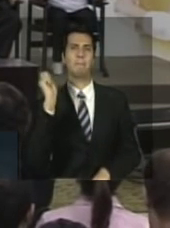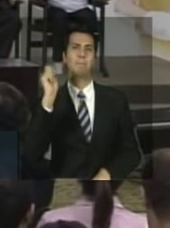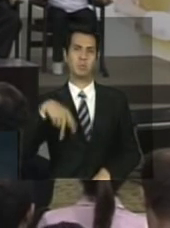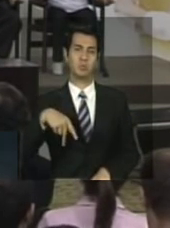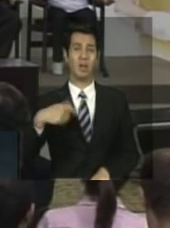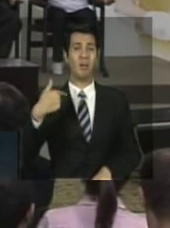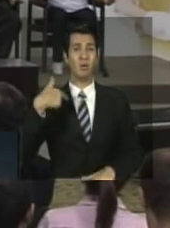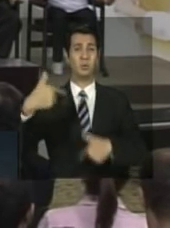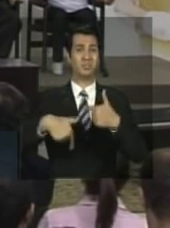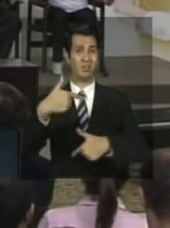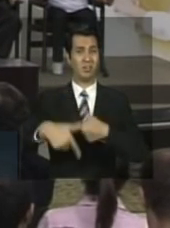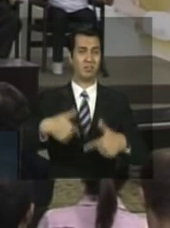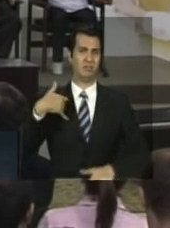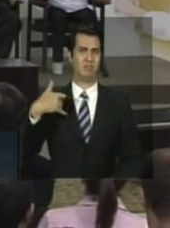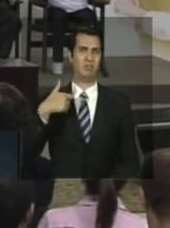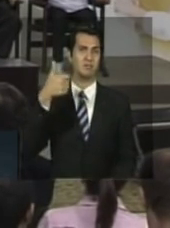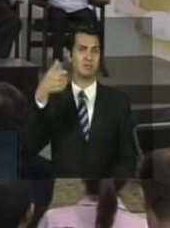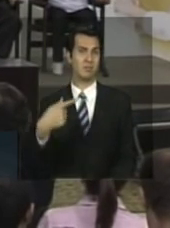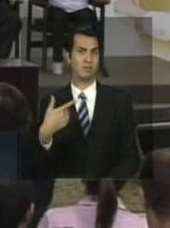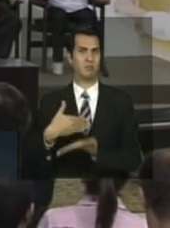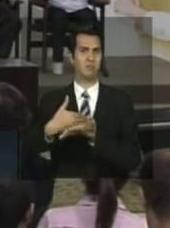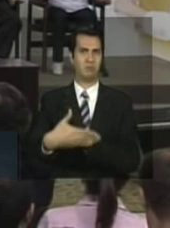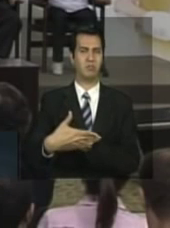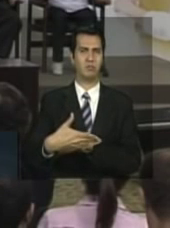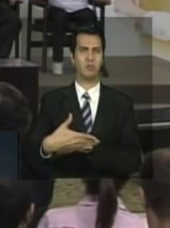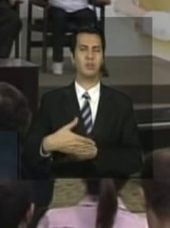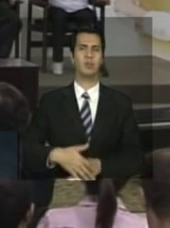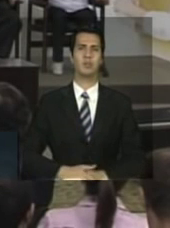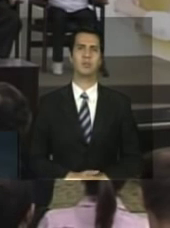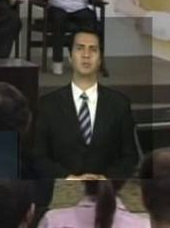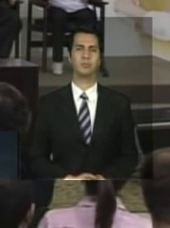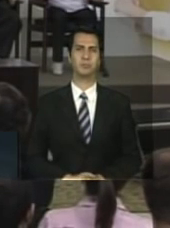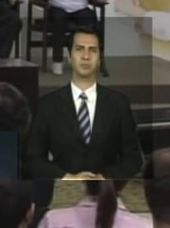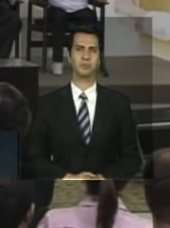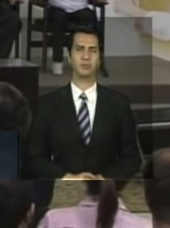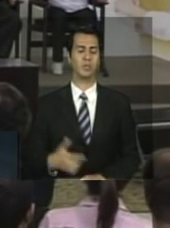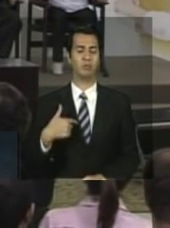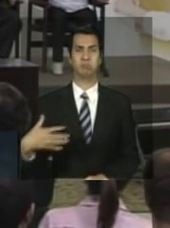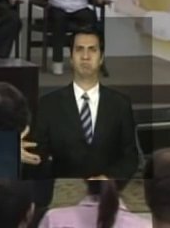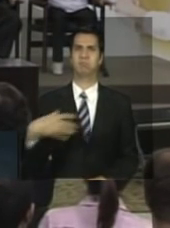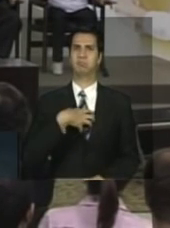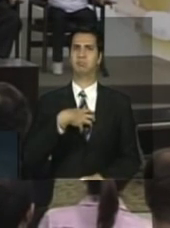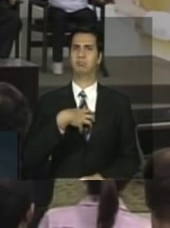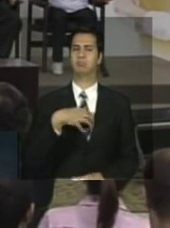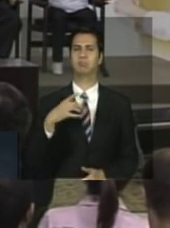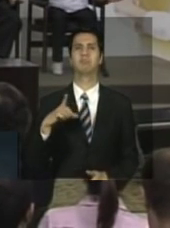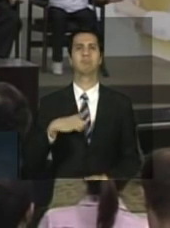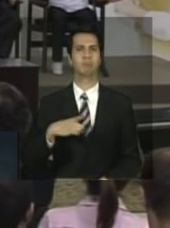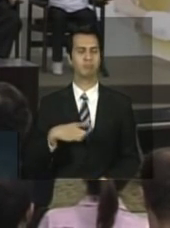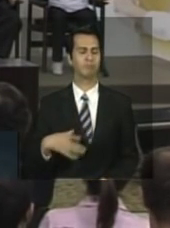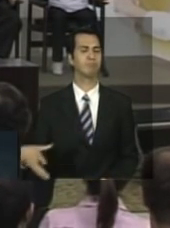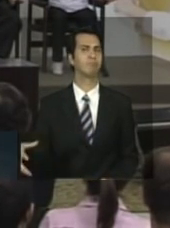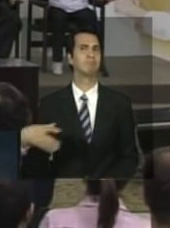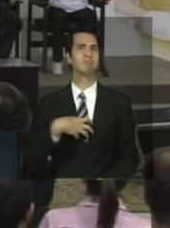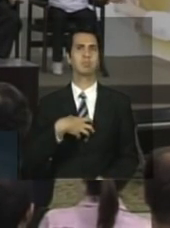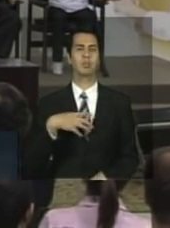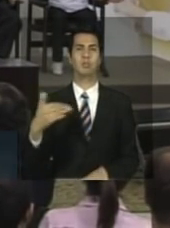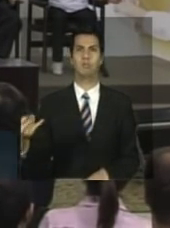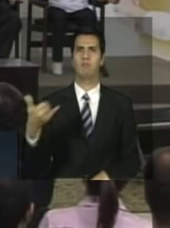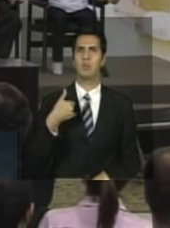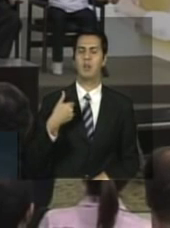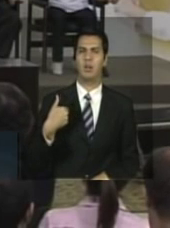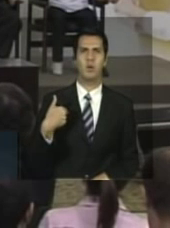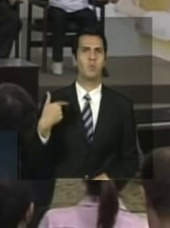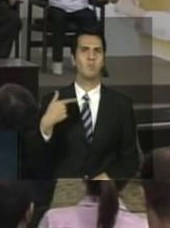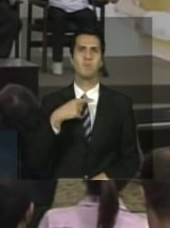desde os 17 anos que eu trabalho, então, para mim, foi um choque. Quando ele disse, você não vai mais